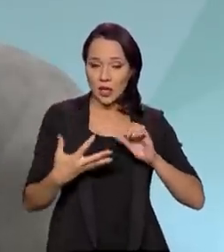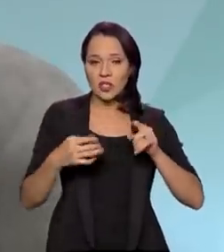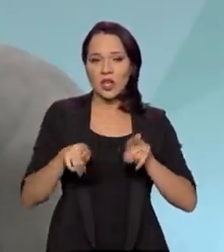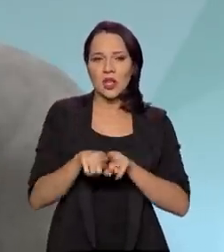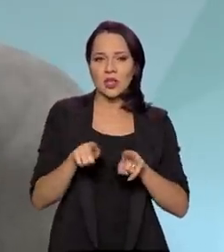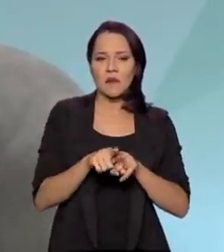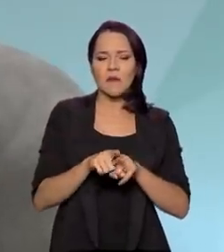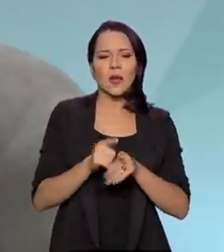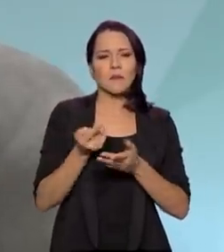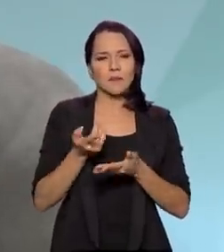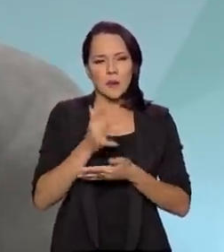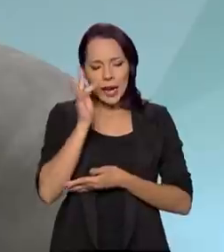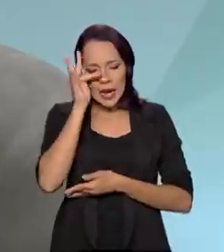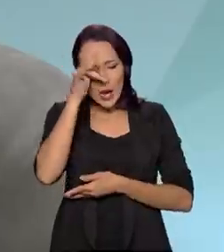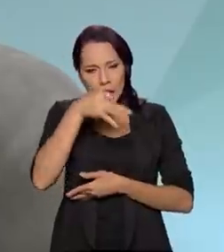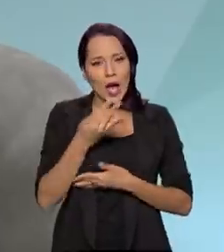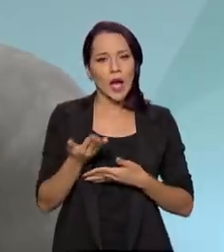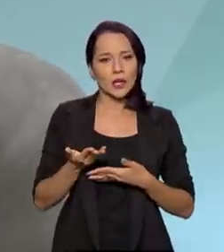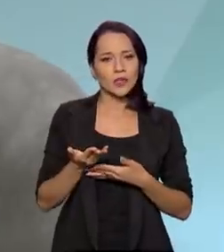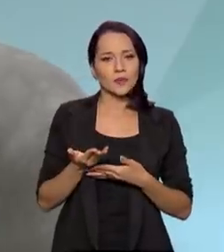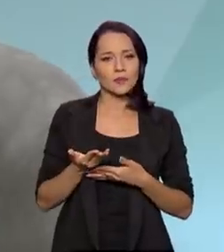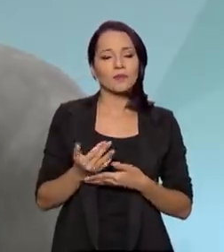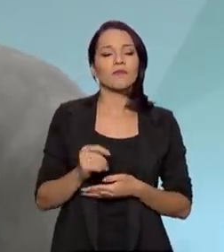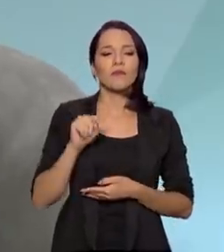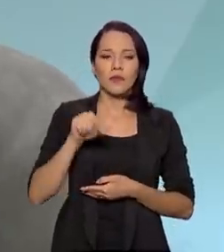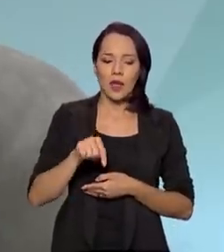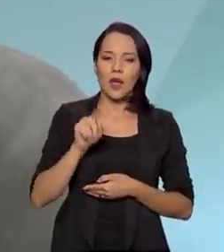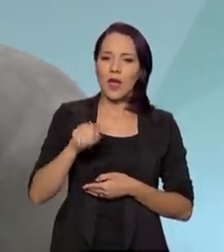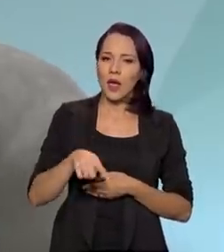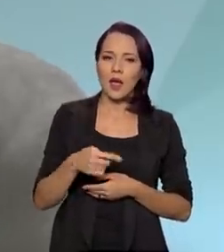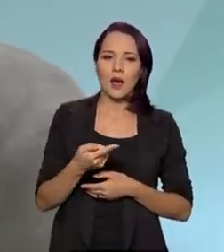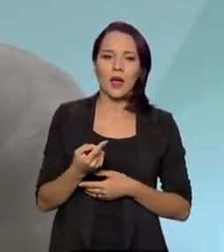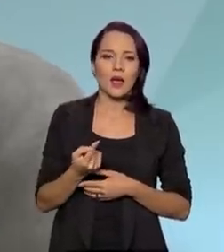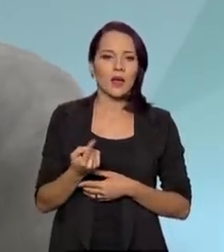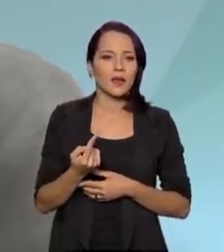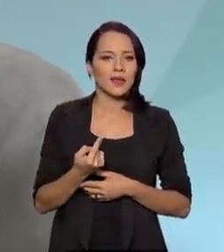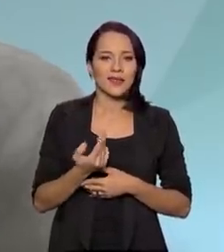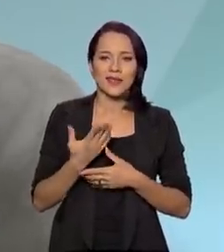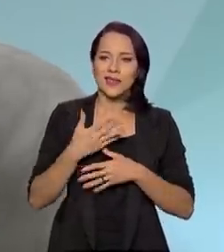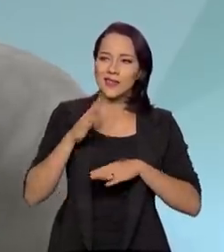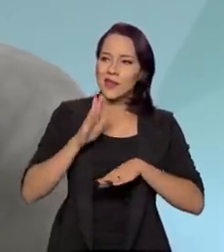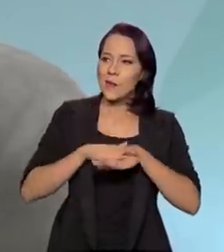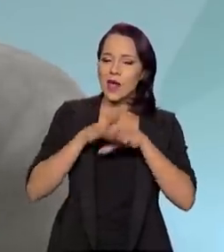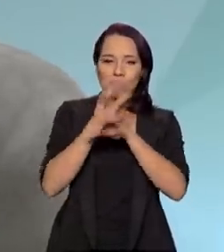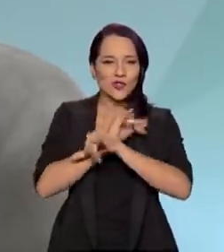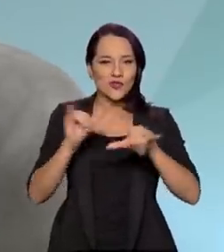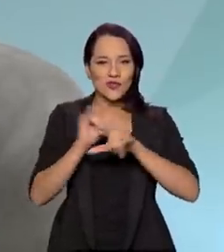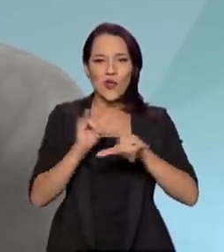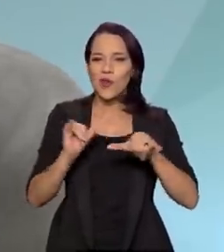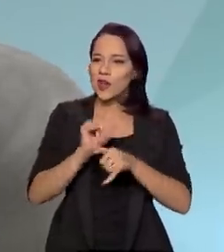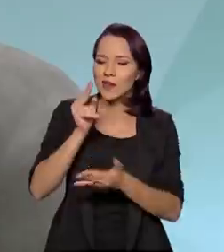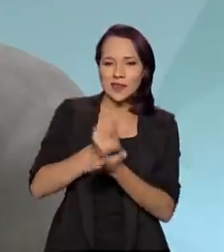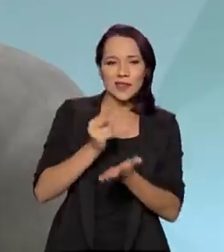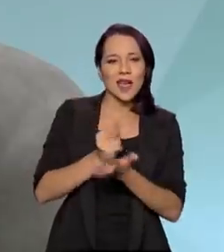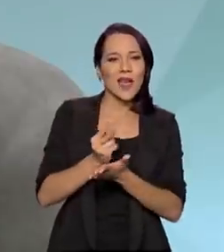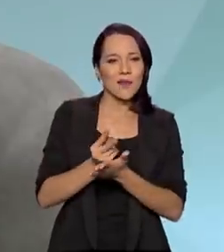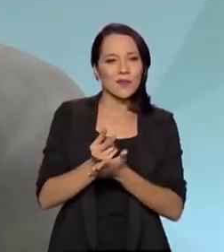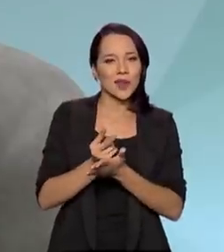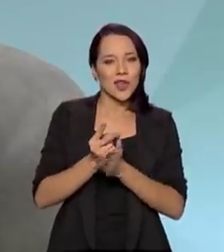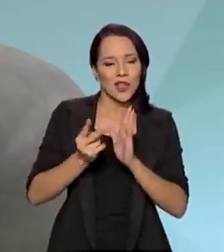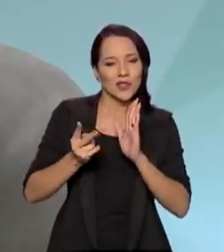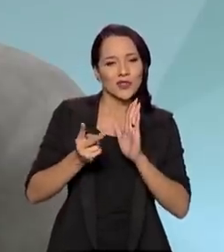solenidades que participam, ela é uma propagandista fiel dos